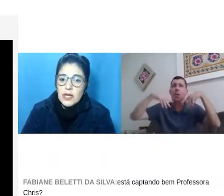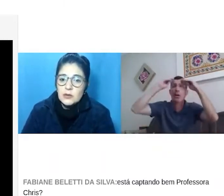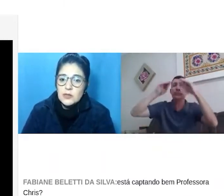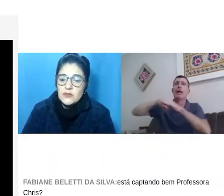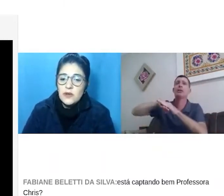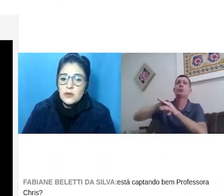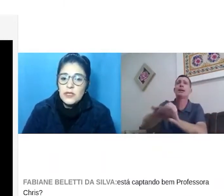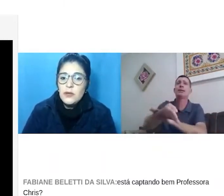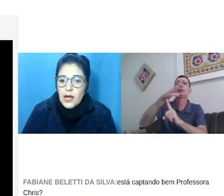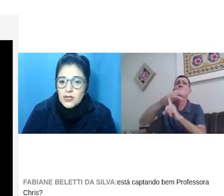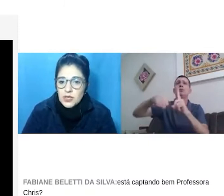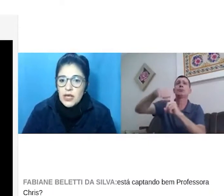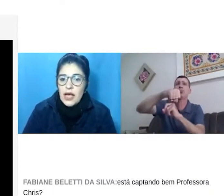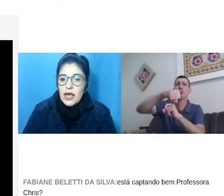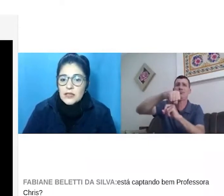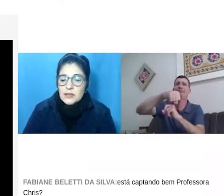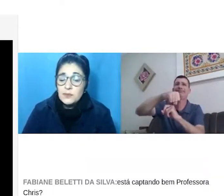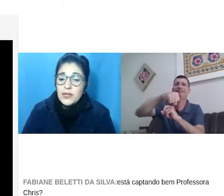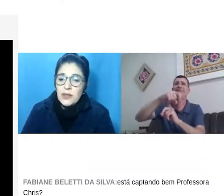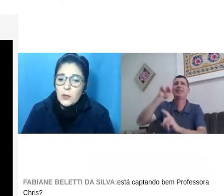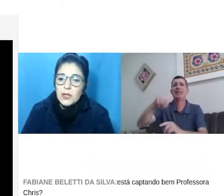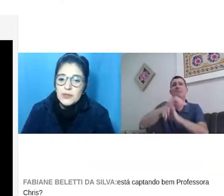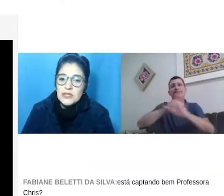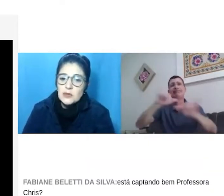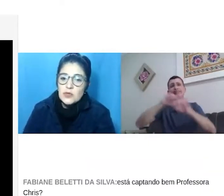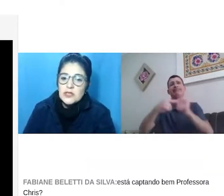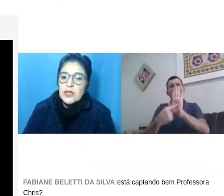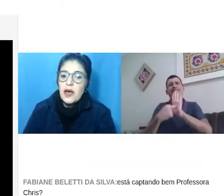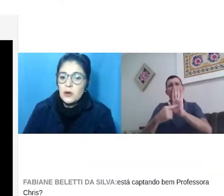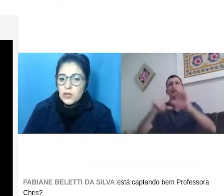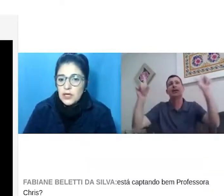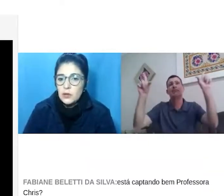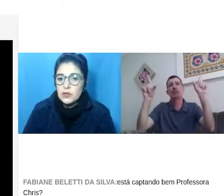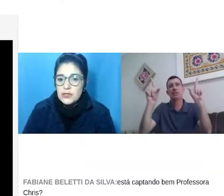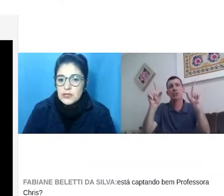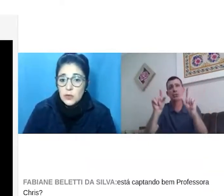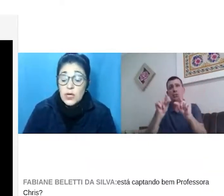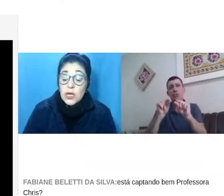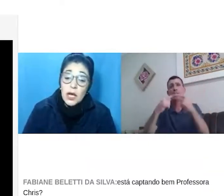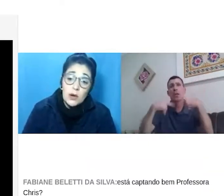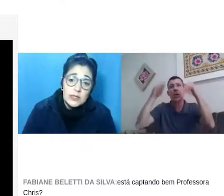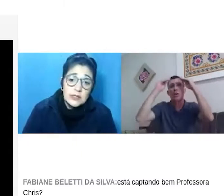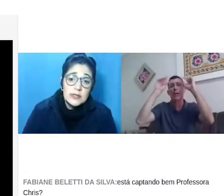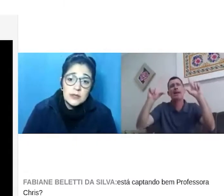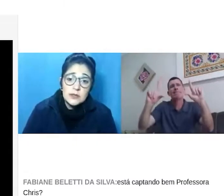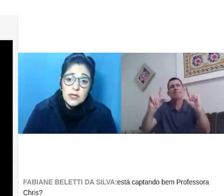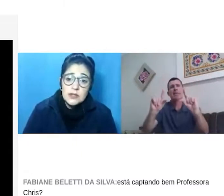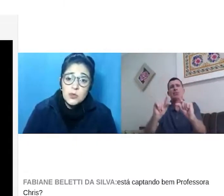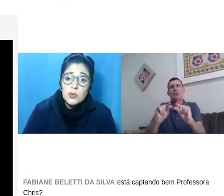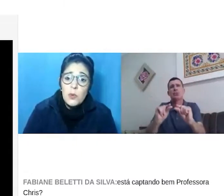séculos, se falou em linguagem. Ah, até uma adaptação social, né? Que aconteceu. Agora, está